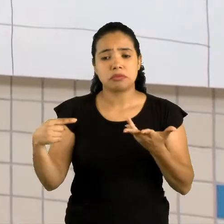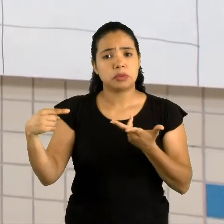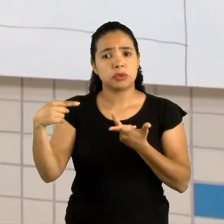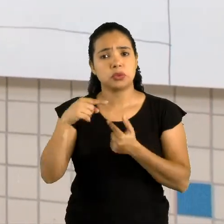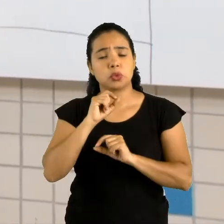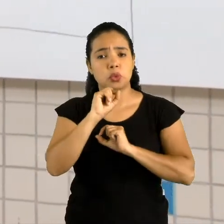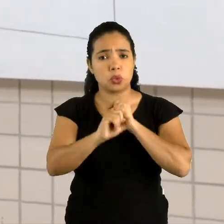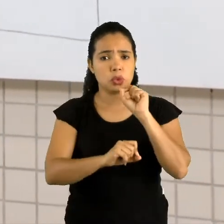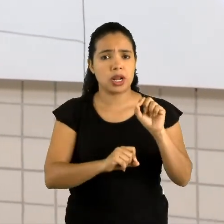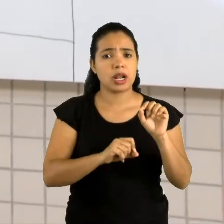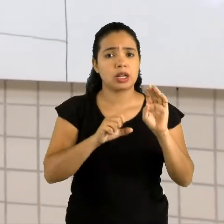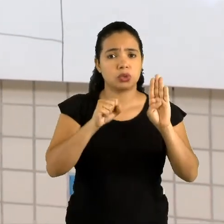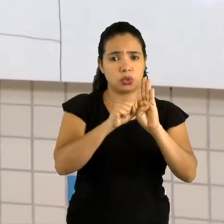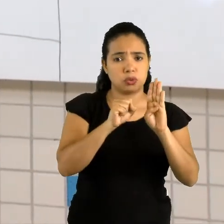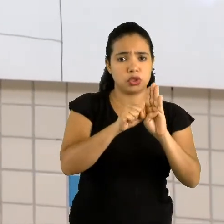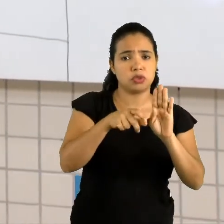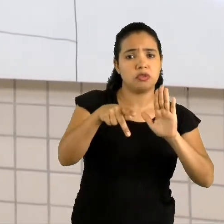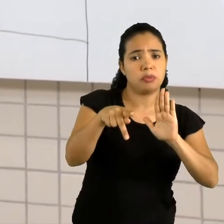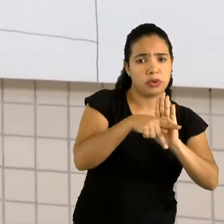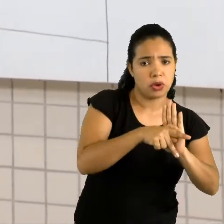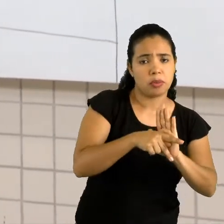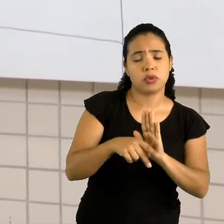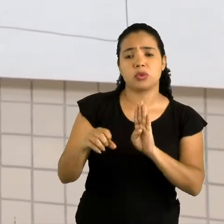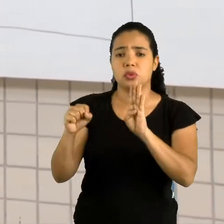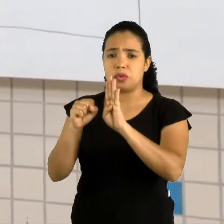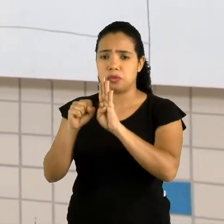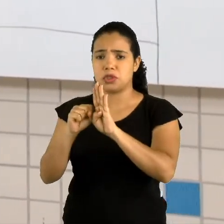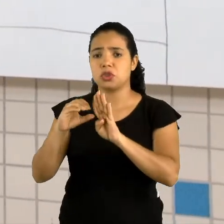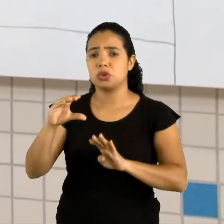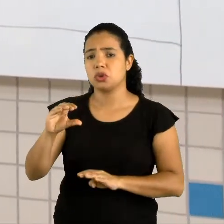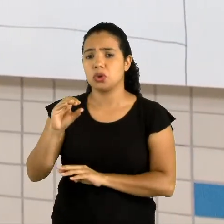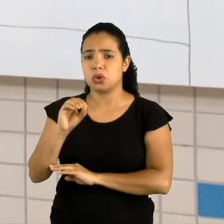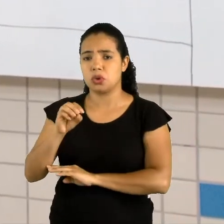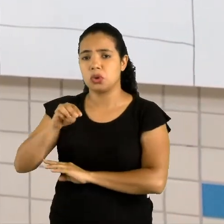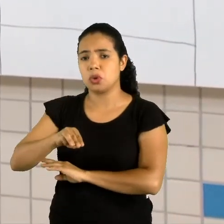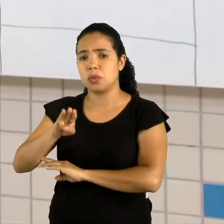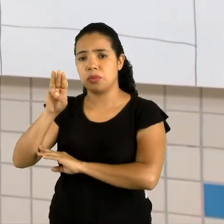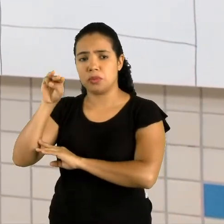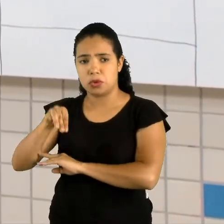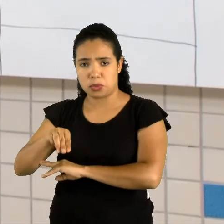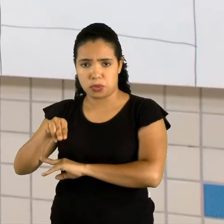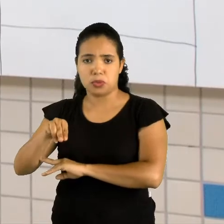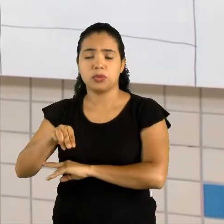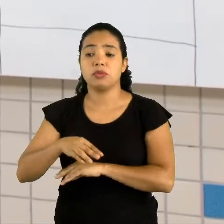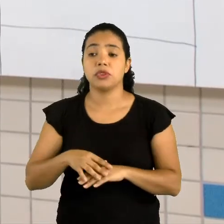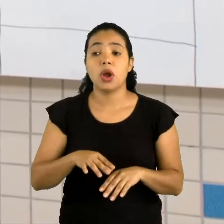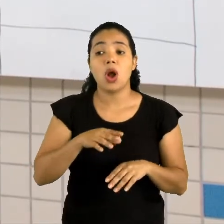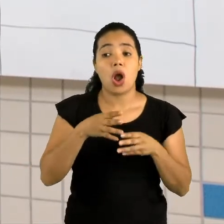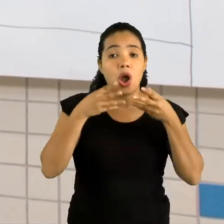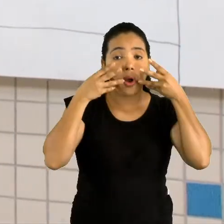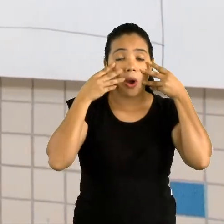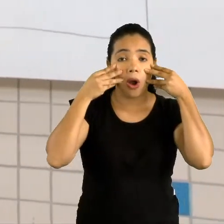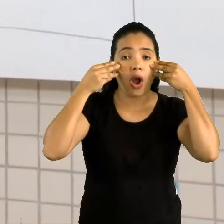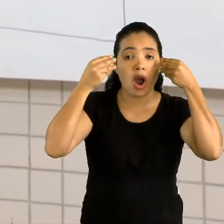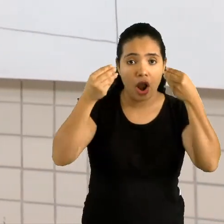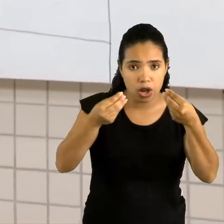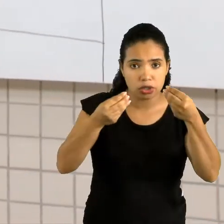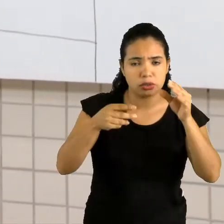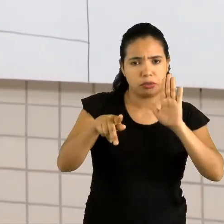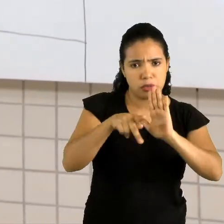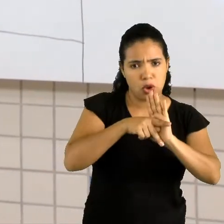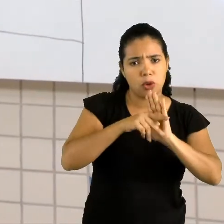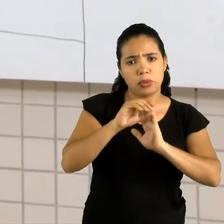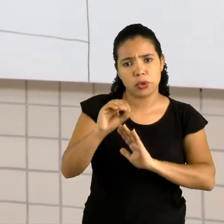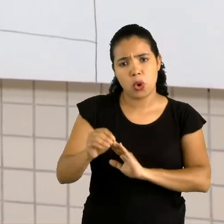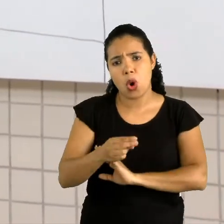substantivo próprio e o que é substantivo comum. Ó, gato. Ele é próprio ou é comum?